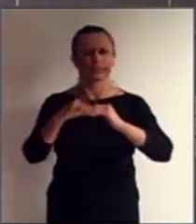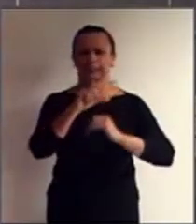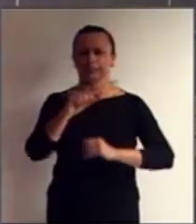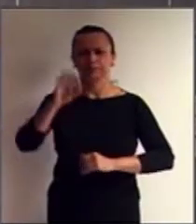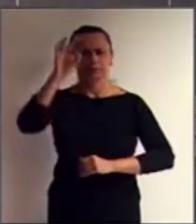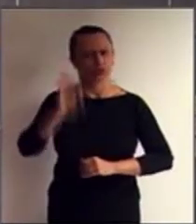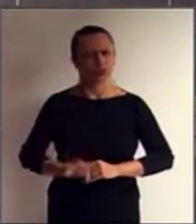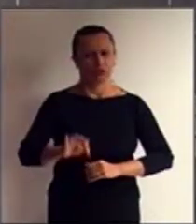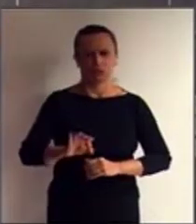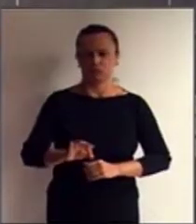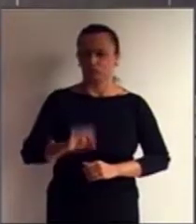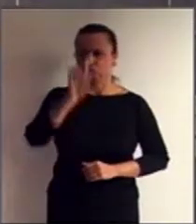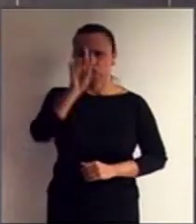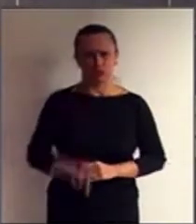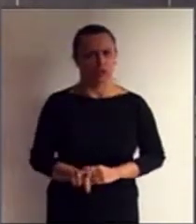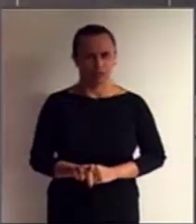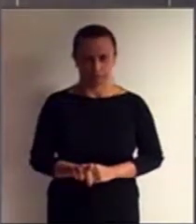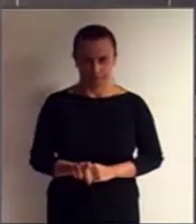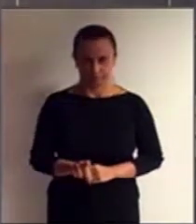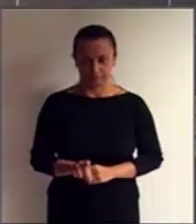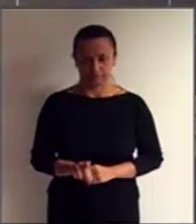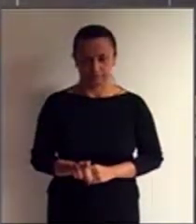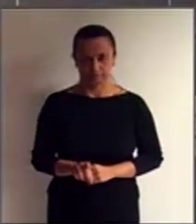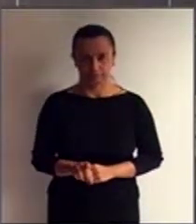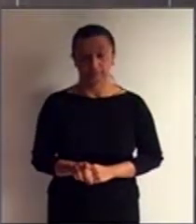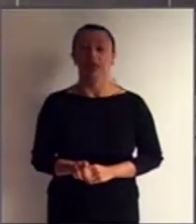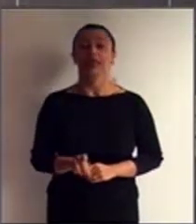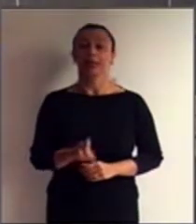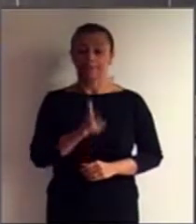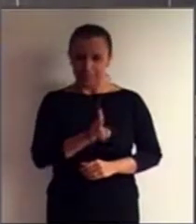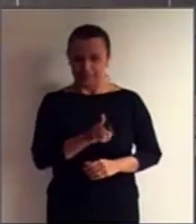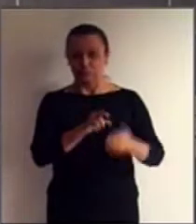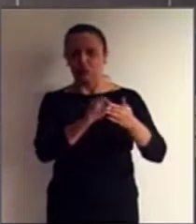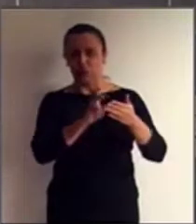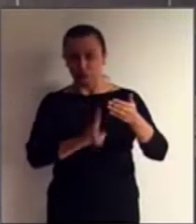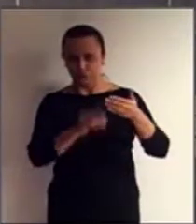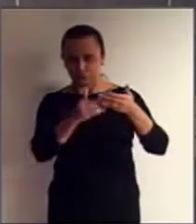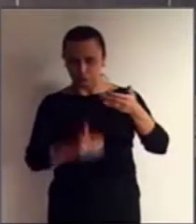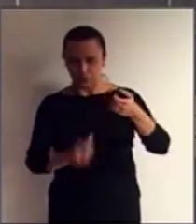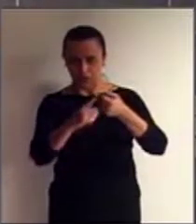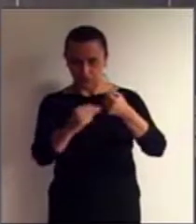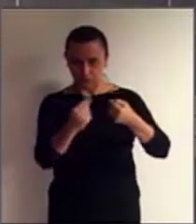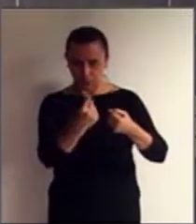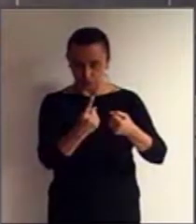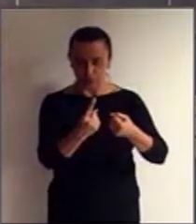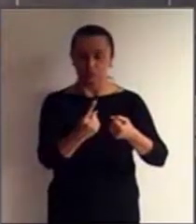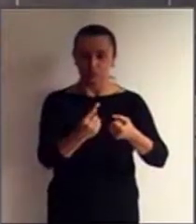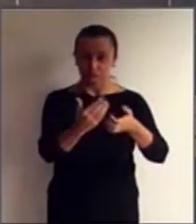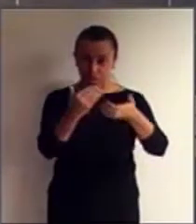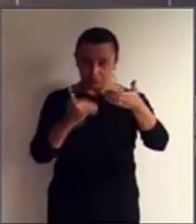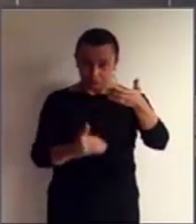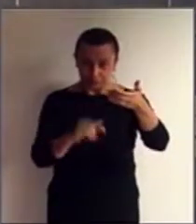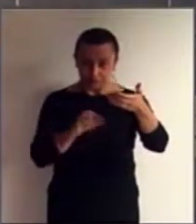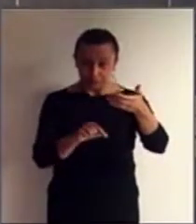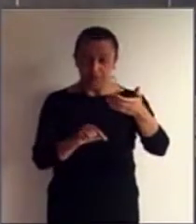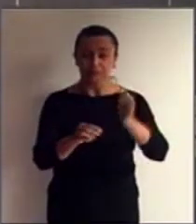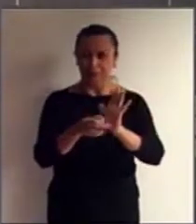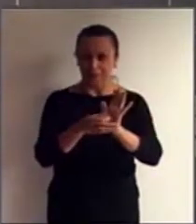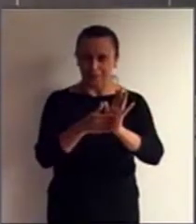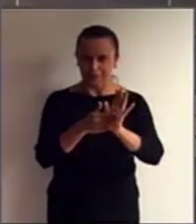direitos. E nesse mesmo artigo, um que trata do propósito,